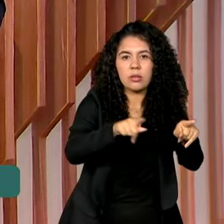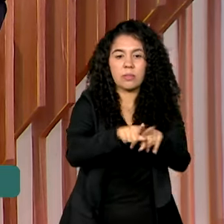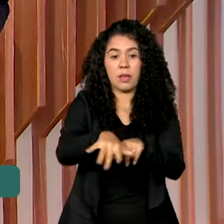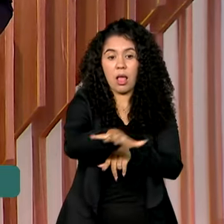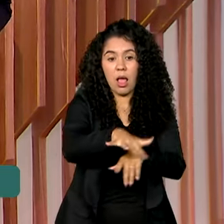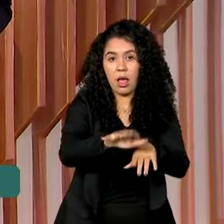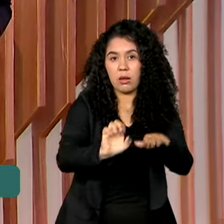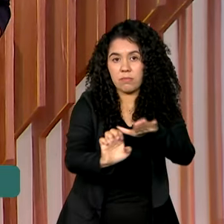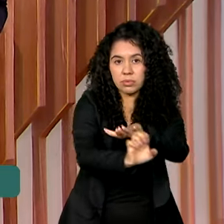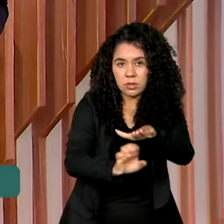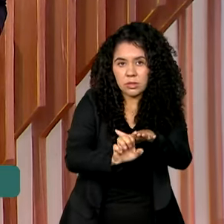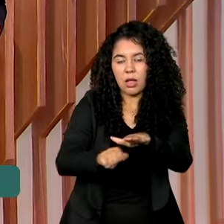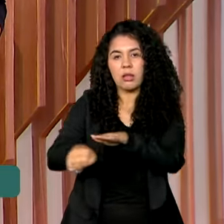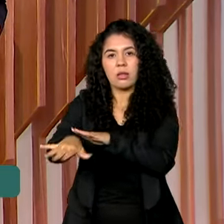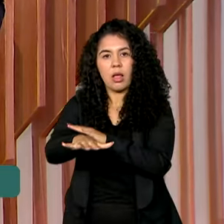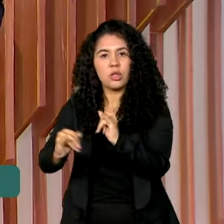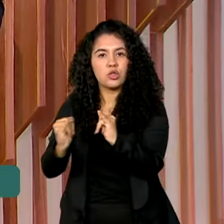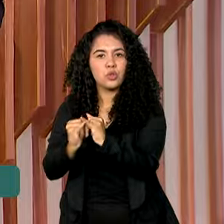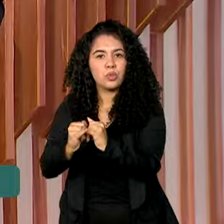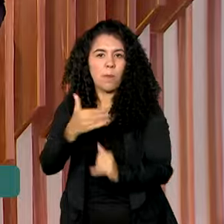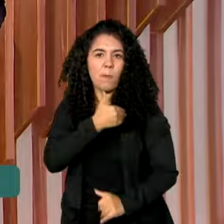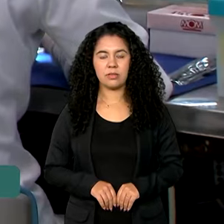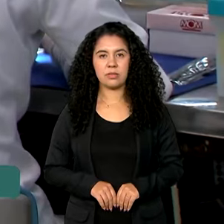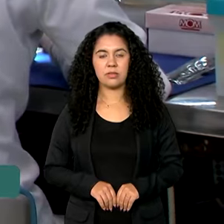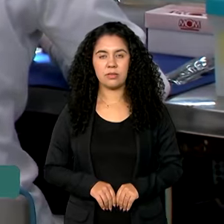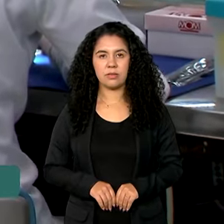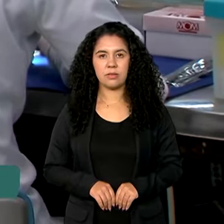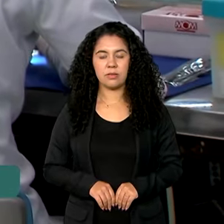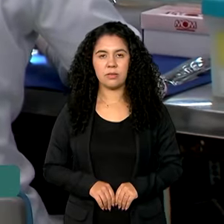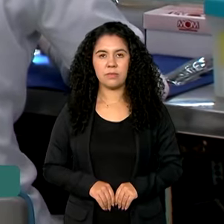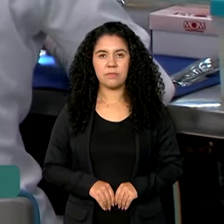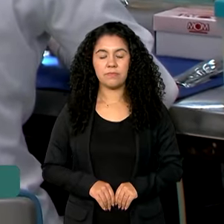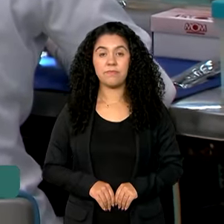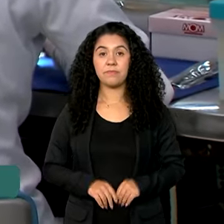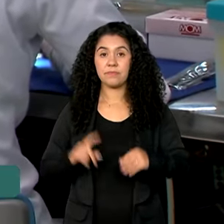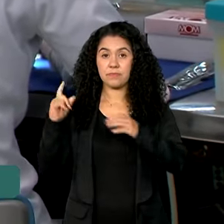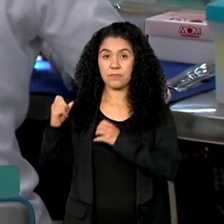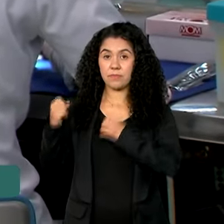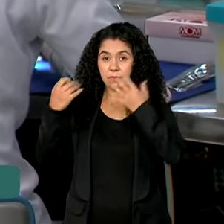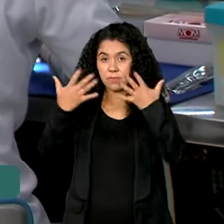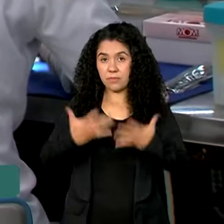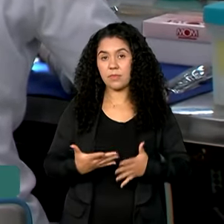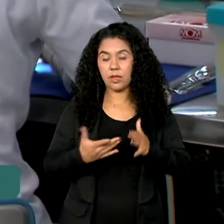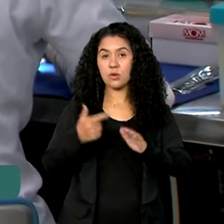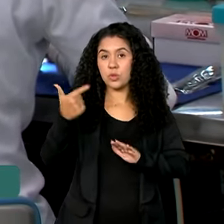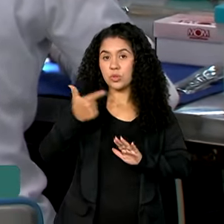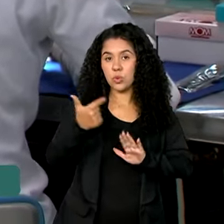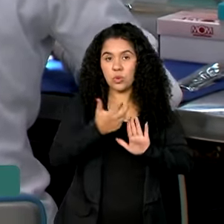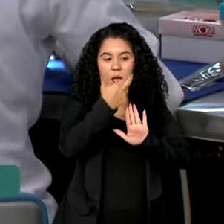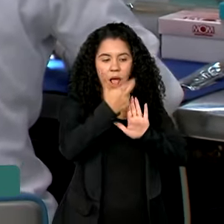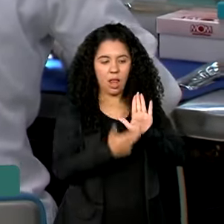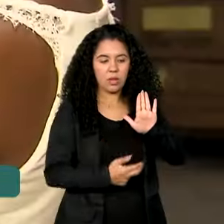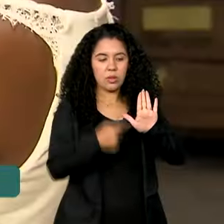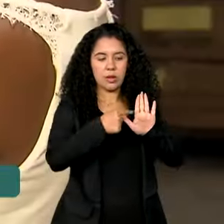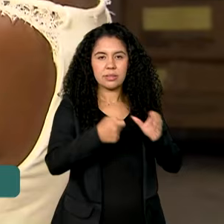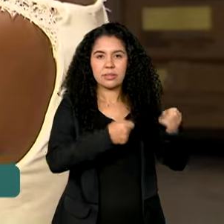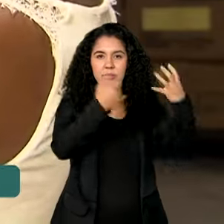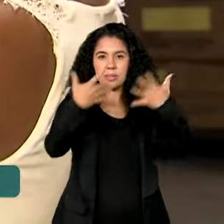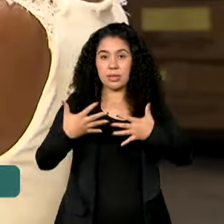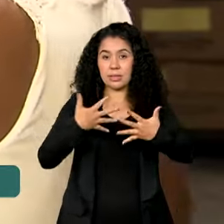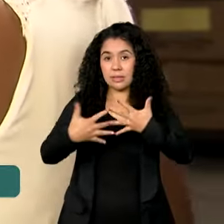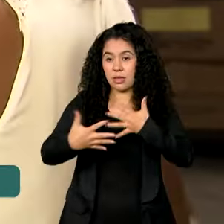empresarial e de instituições públicas. O segundo relatório de transparência salarial